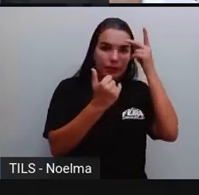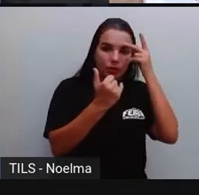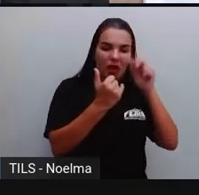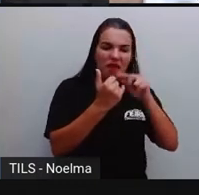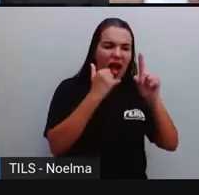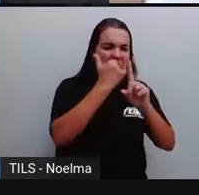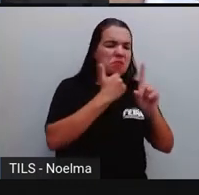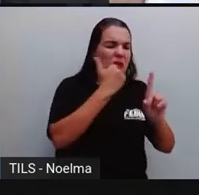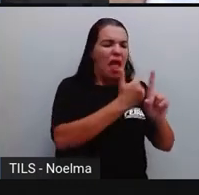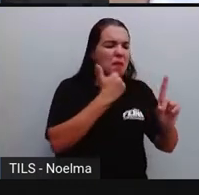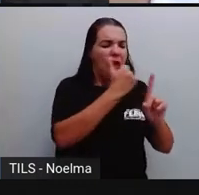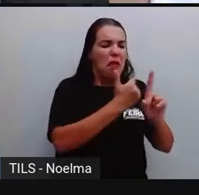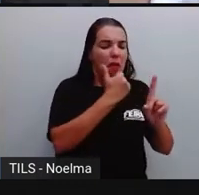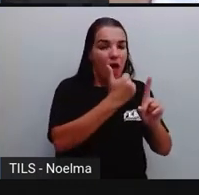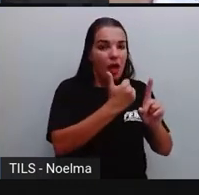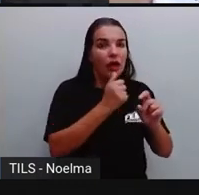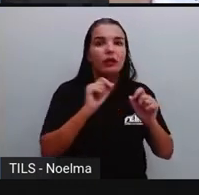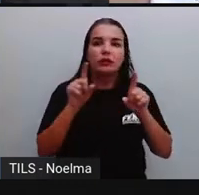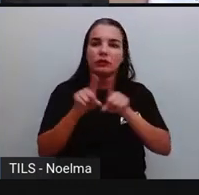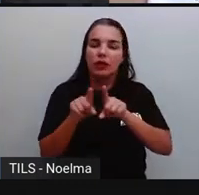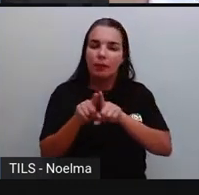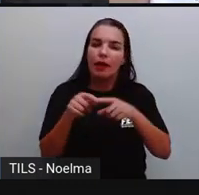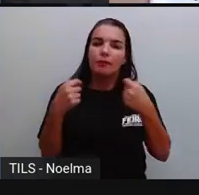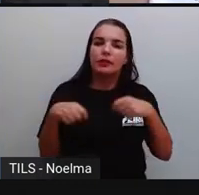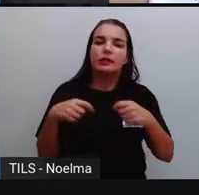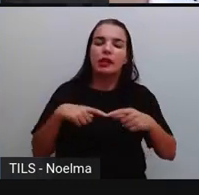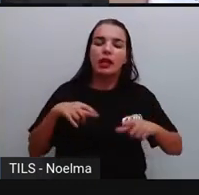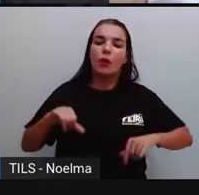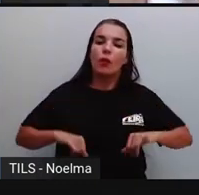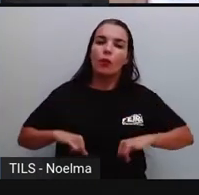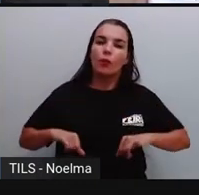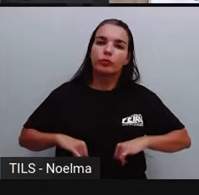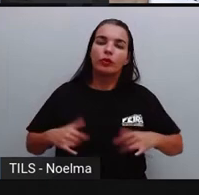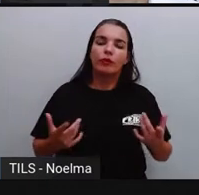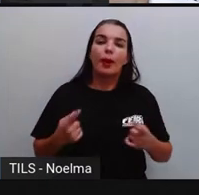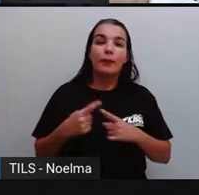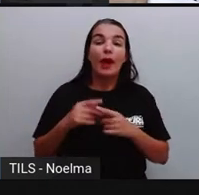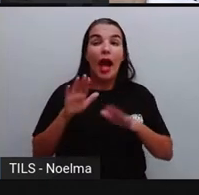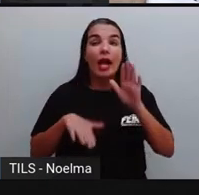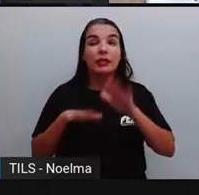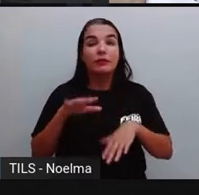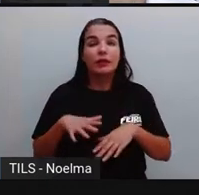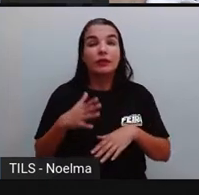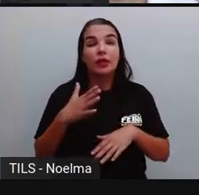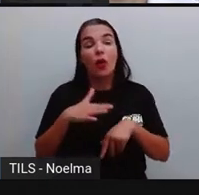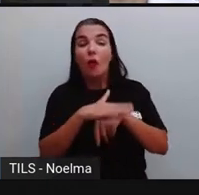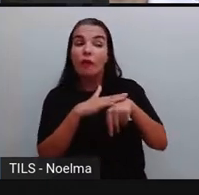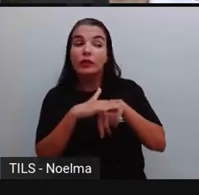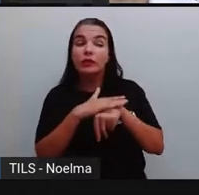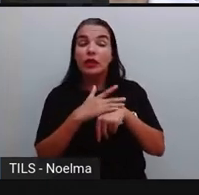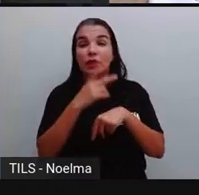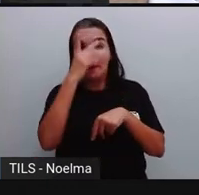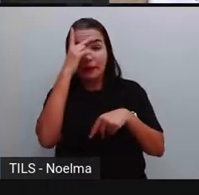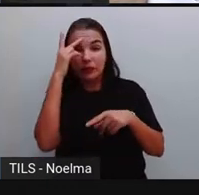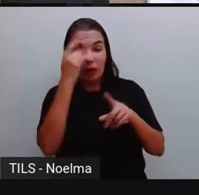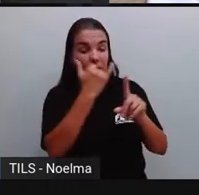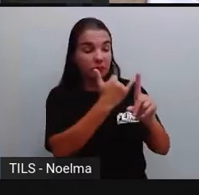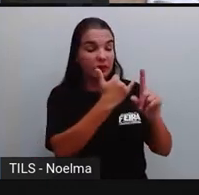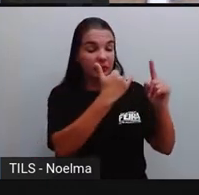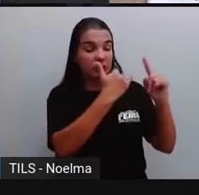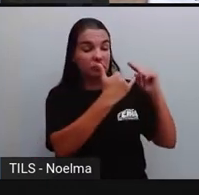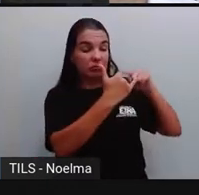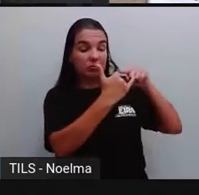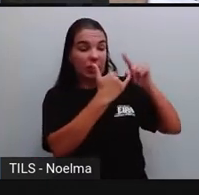a vítima e também com o agressor, porque muitas vezes a gente conversando ali, ele consegue, né, compreender.